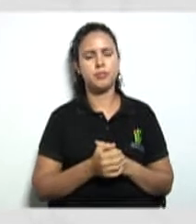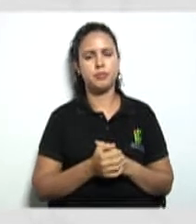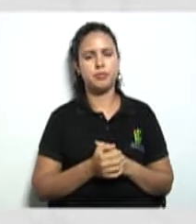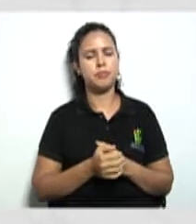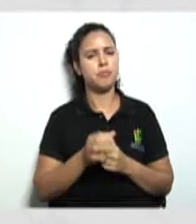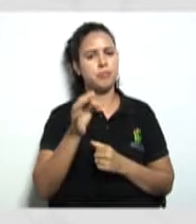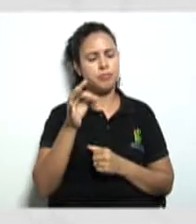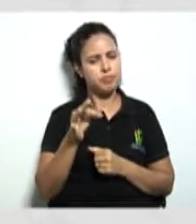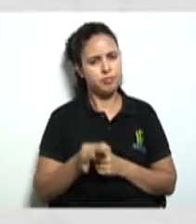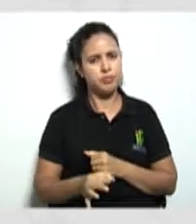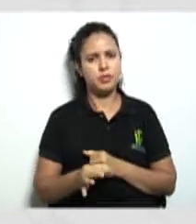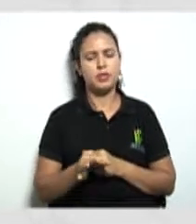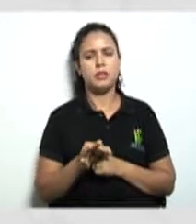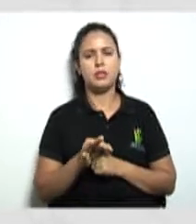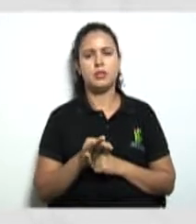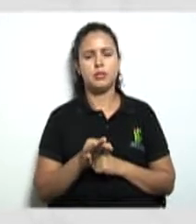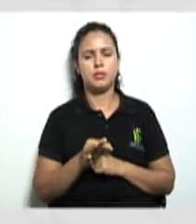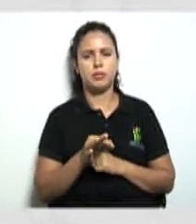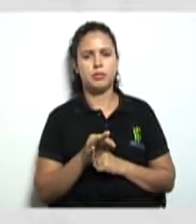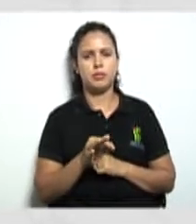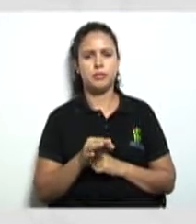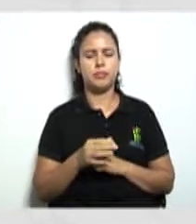perfeito e essa